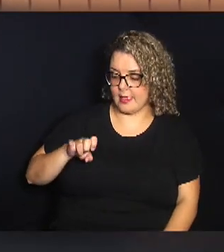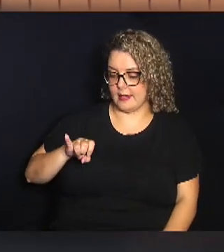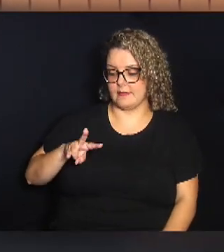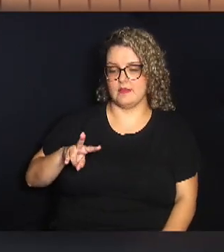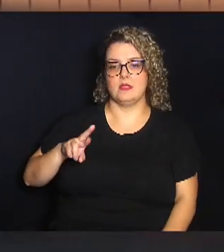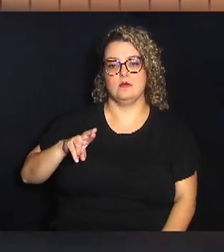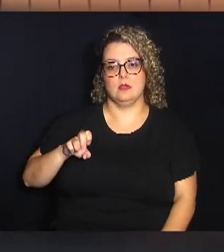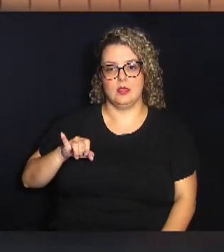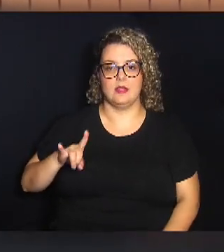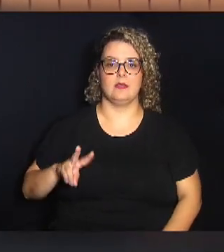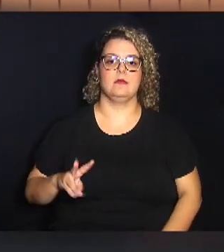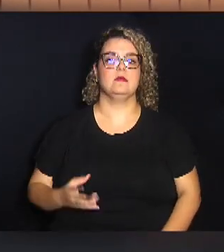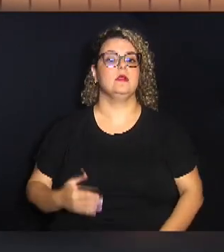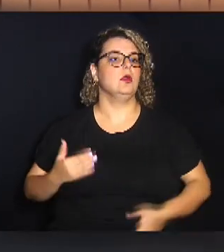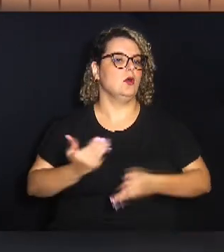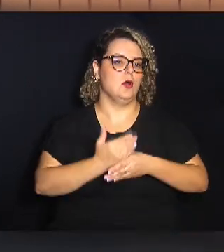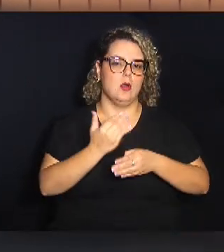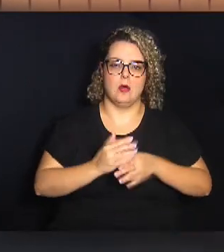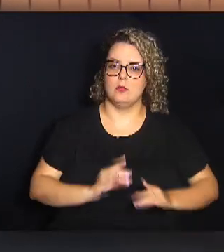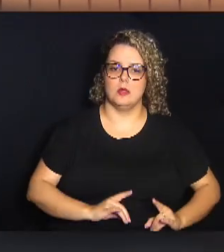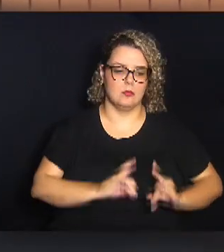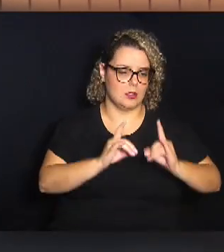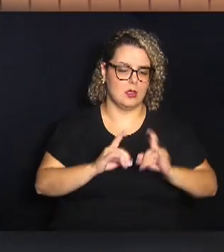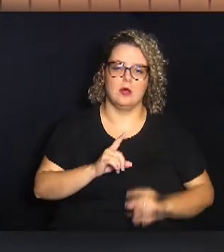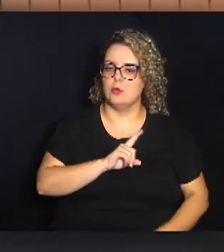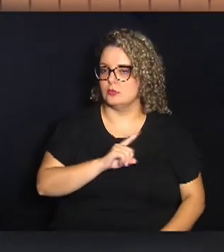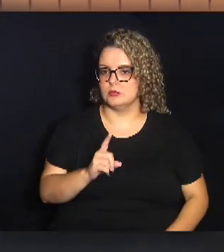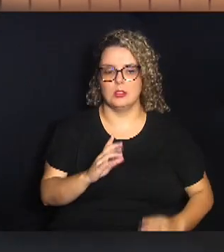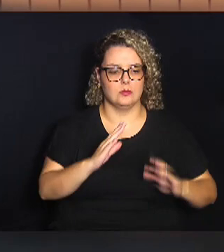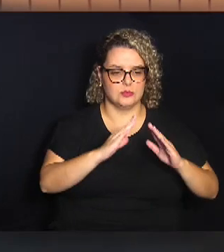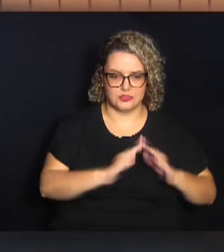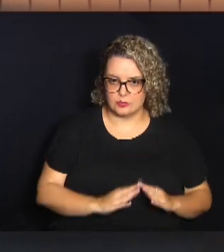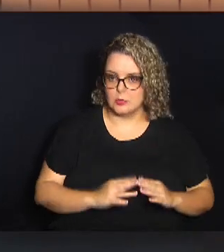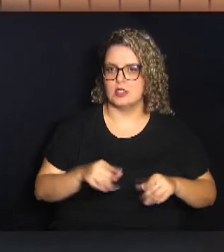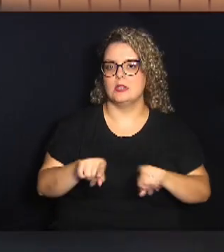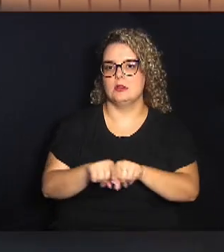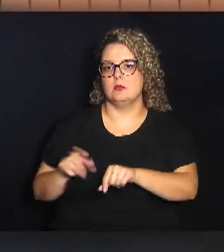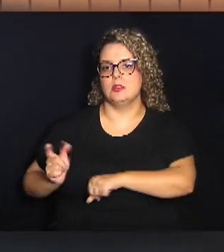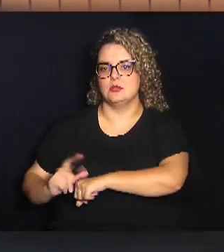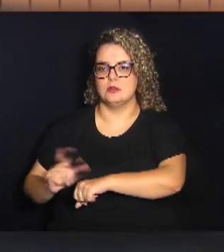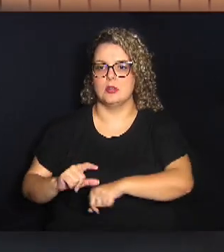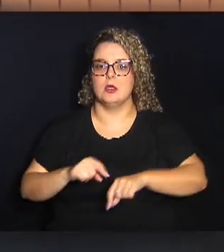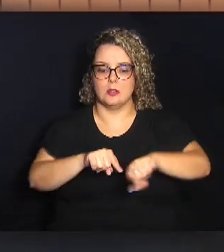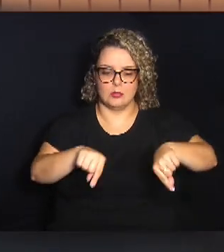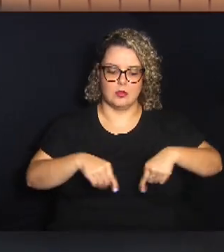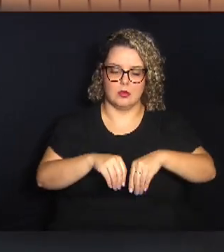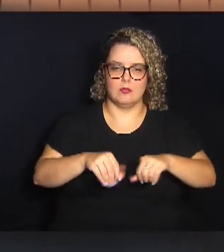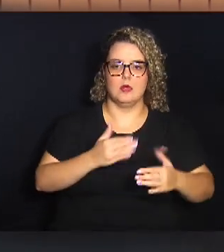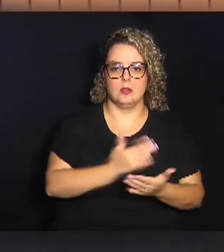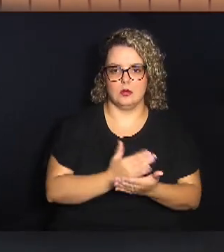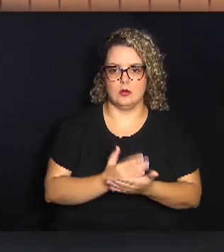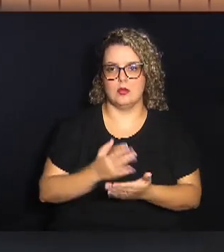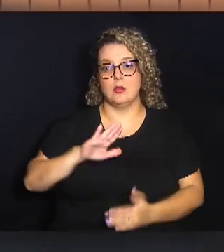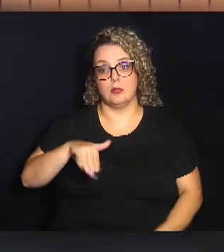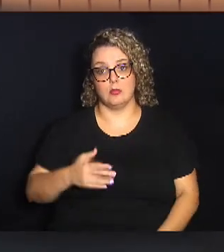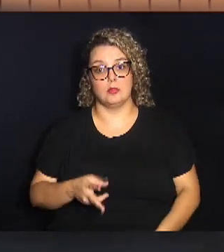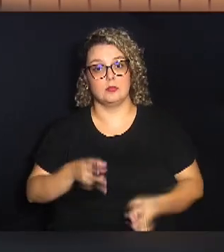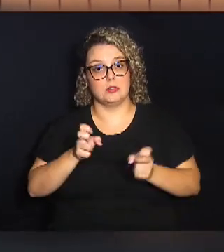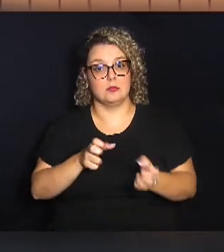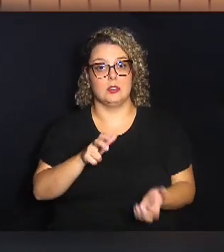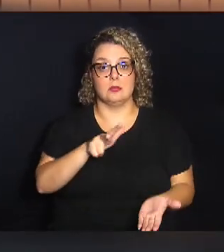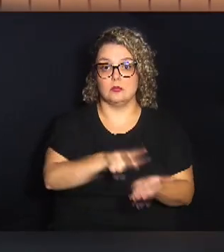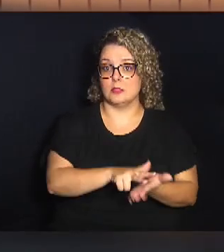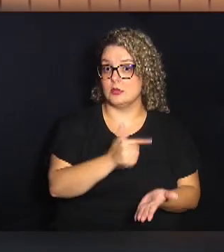só das obras, edificações não residenciais e também os parcelamentos do solo quando a gente constata uma irregularidade.